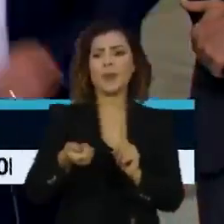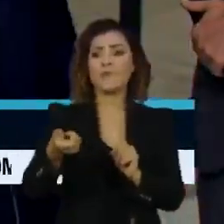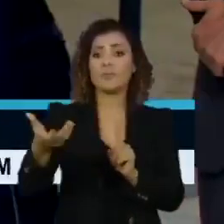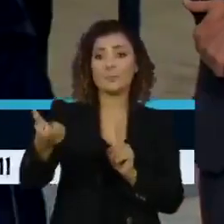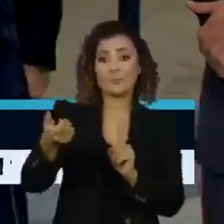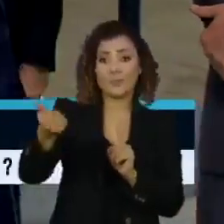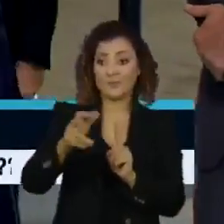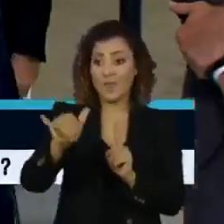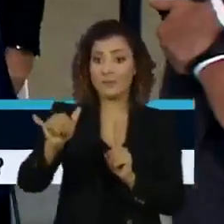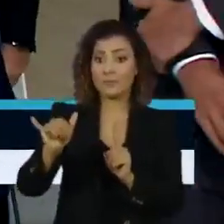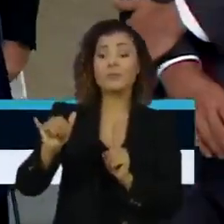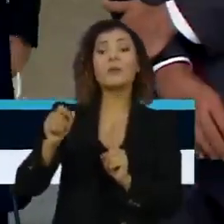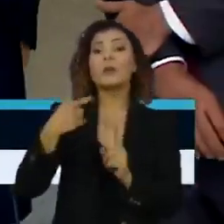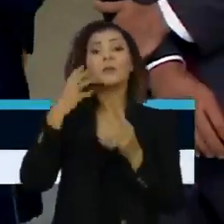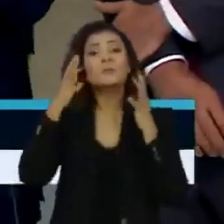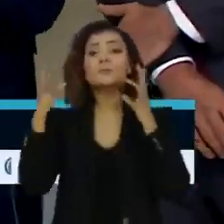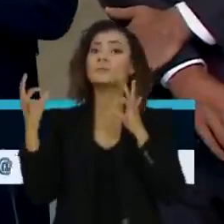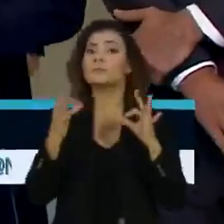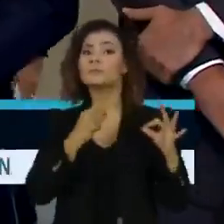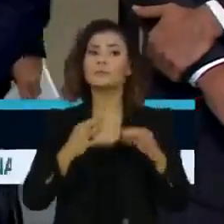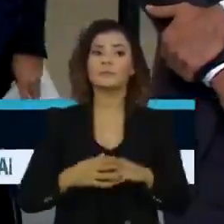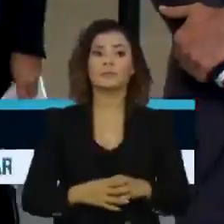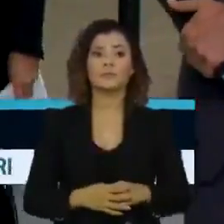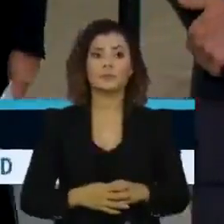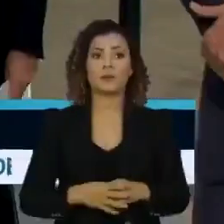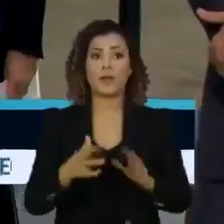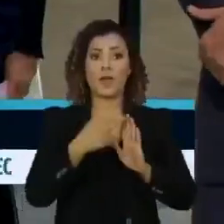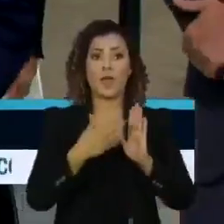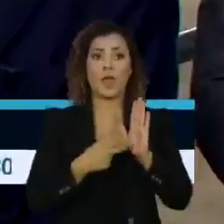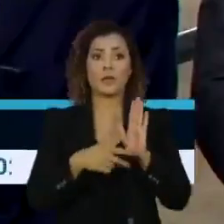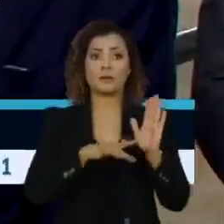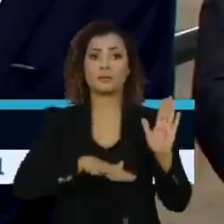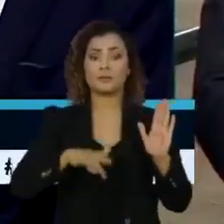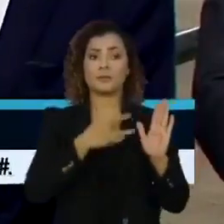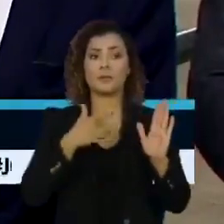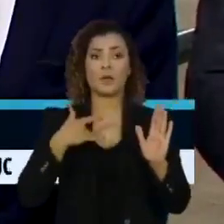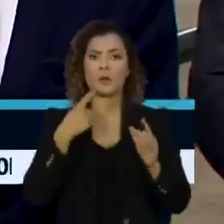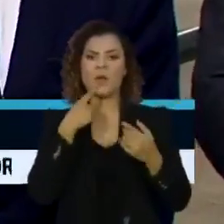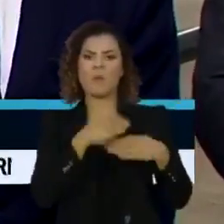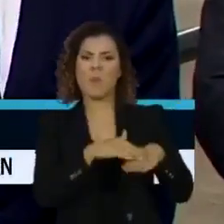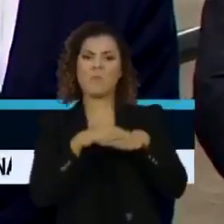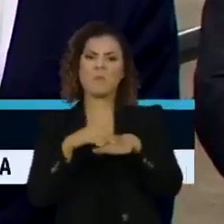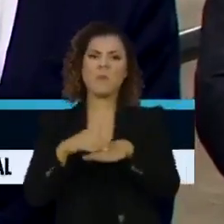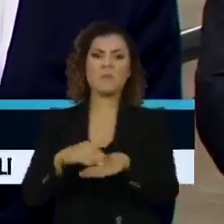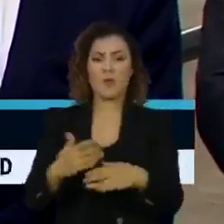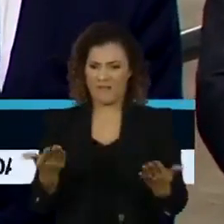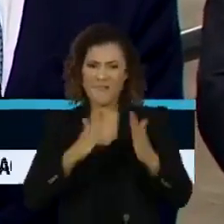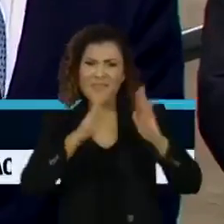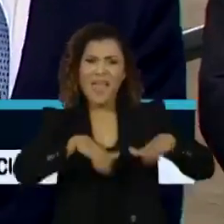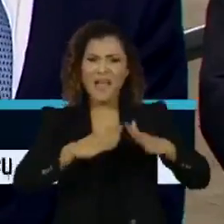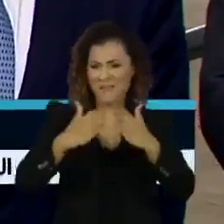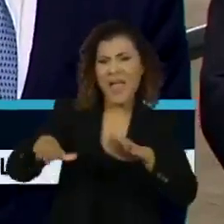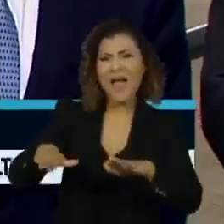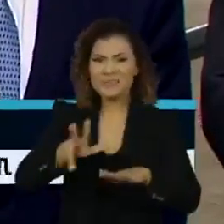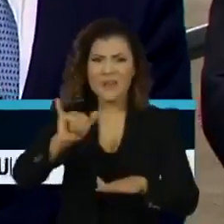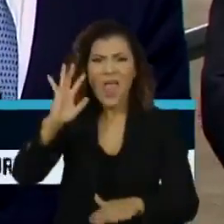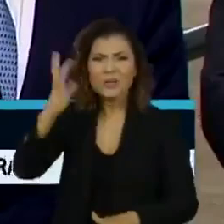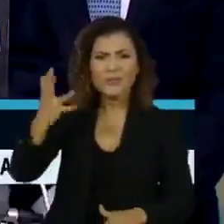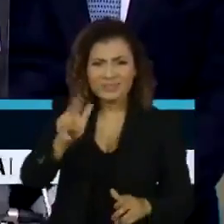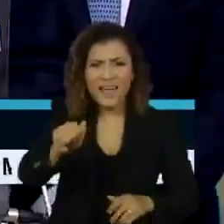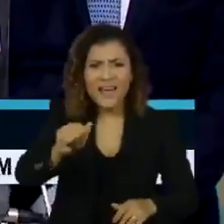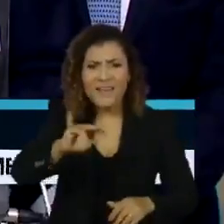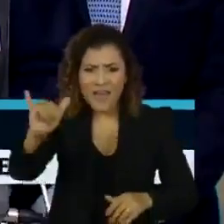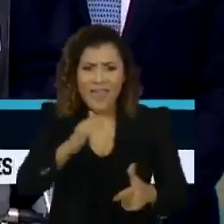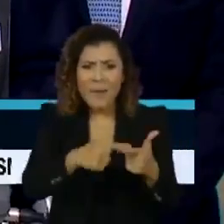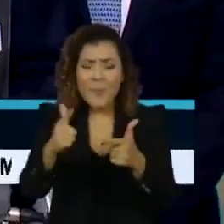emergencial, retirou a máscara e atacou as medidas sanitárias. Não é ficando em casa que nós vamos solucionar esse problema.